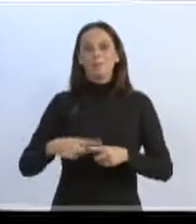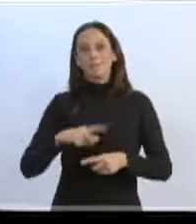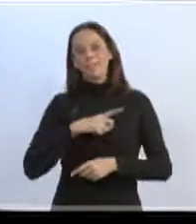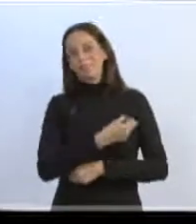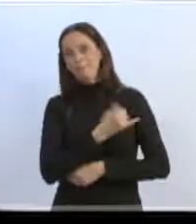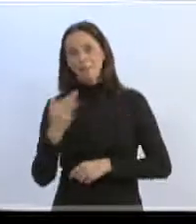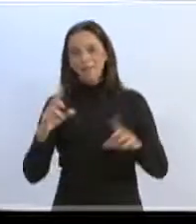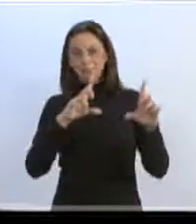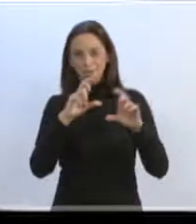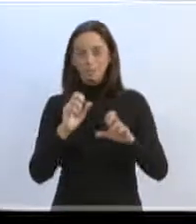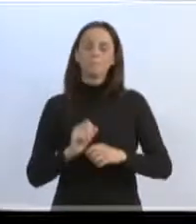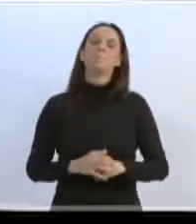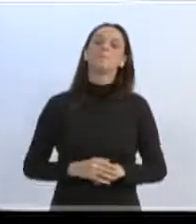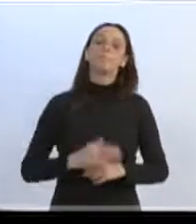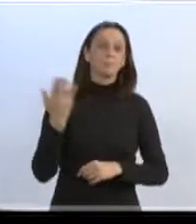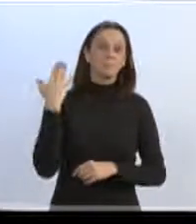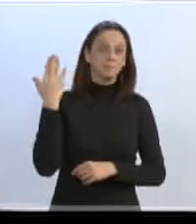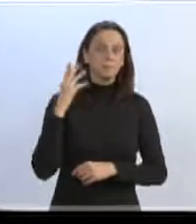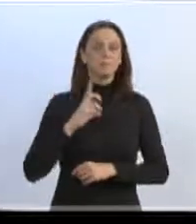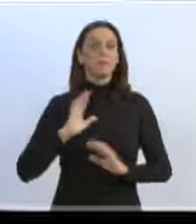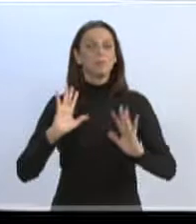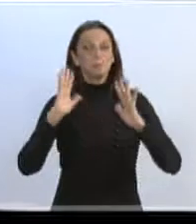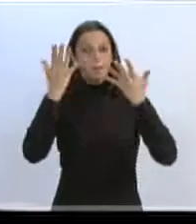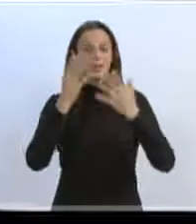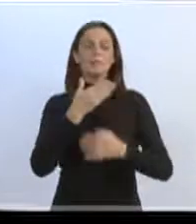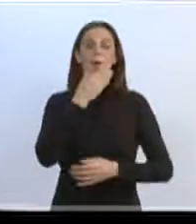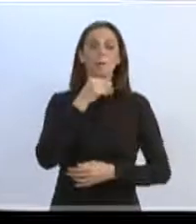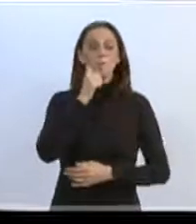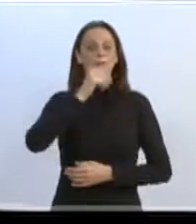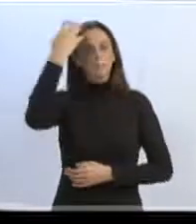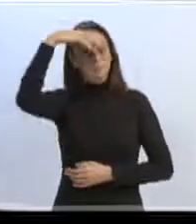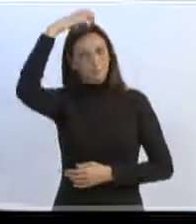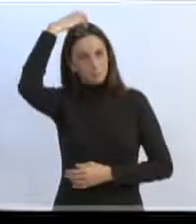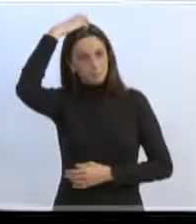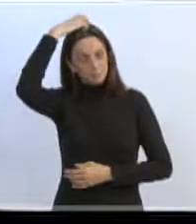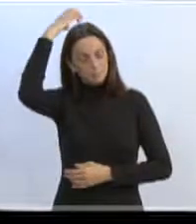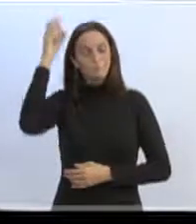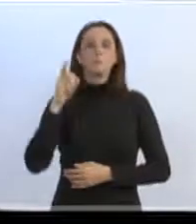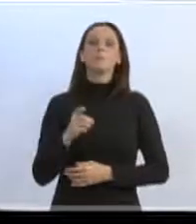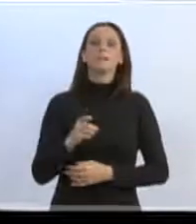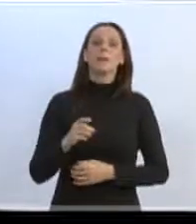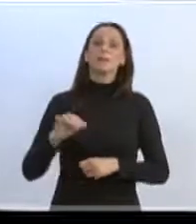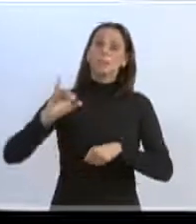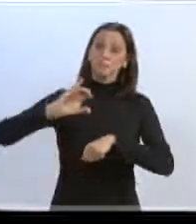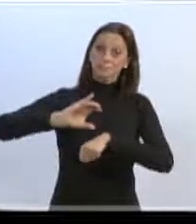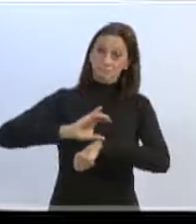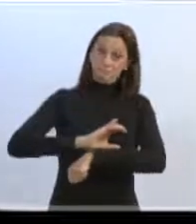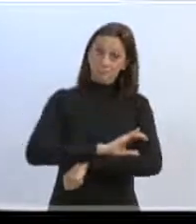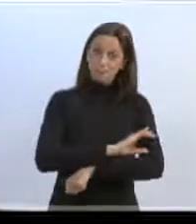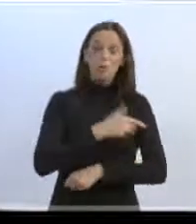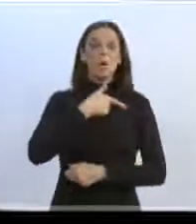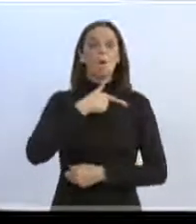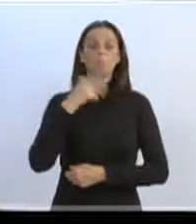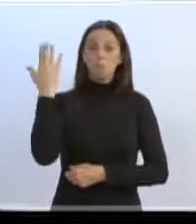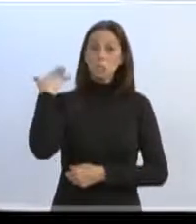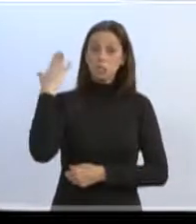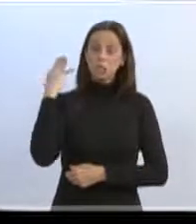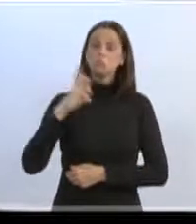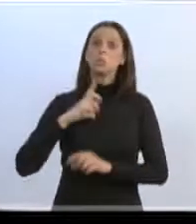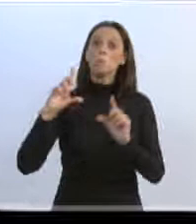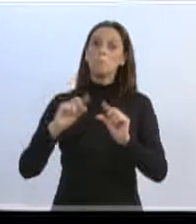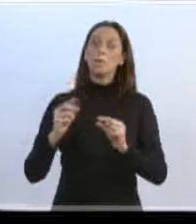Iniciando pela festa de rei rainha na Sociedade Cruzeiro, na Itopalva Central, que me deixou muito feliz por ter visto um público ainda maior que do ano passado lá presente.